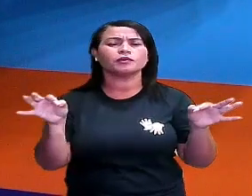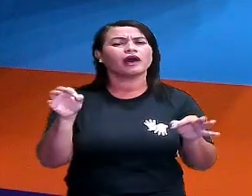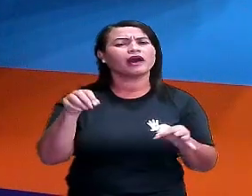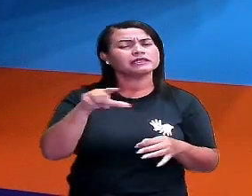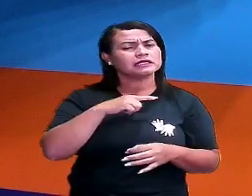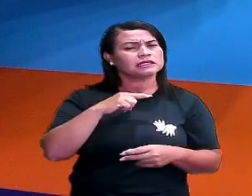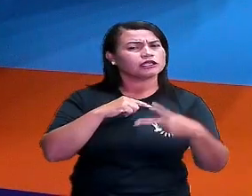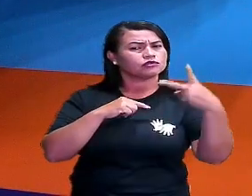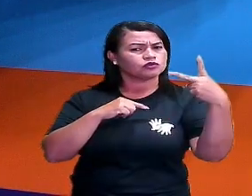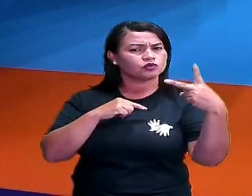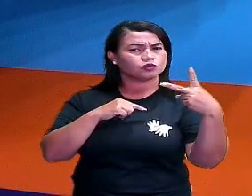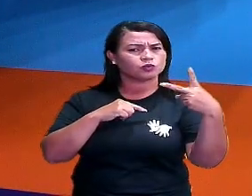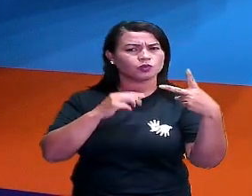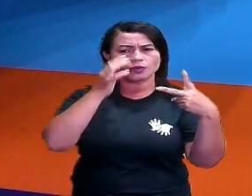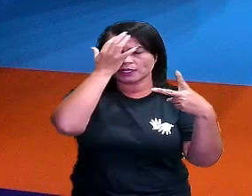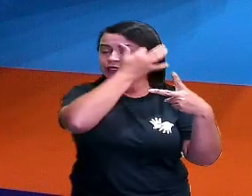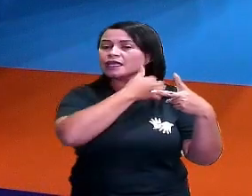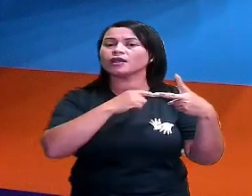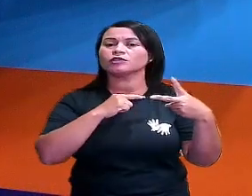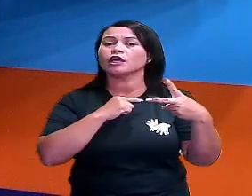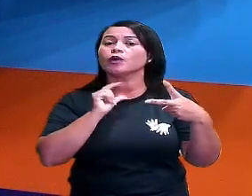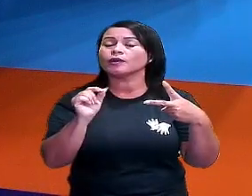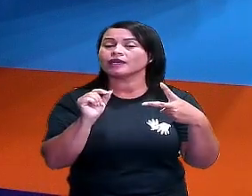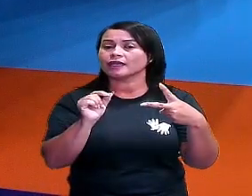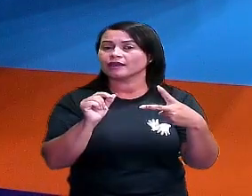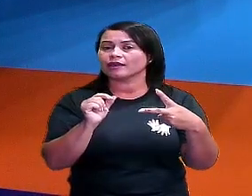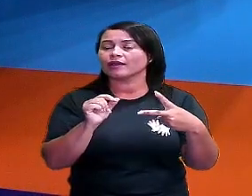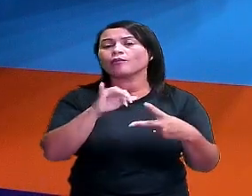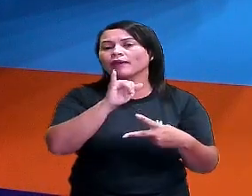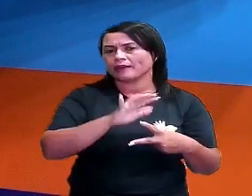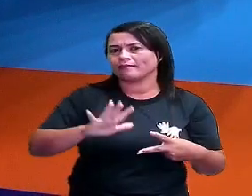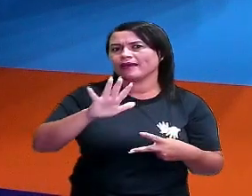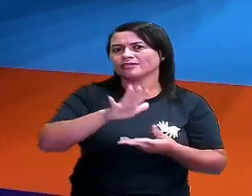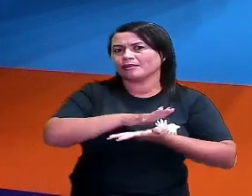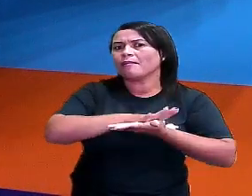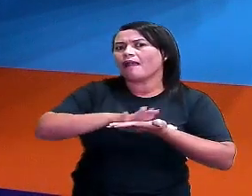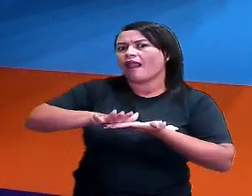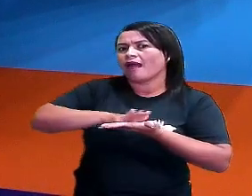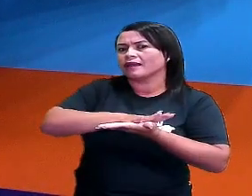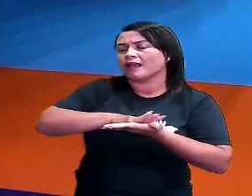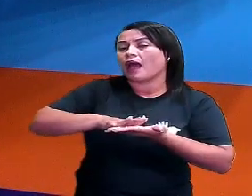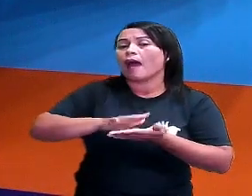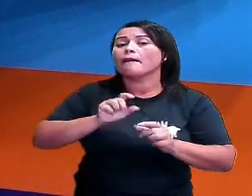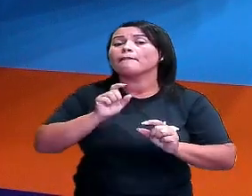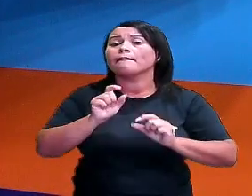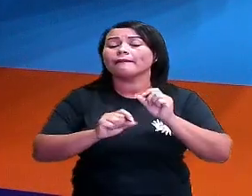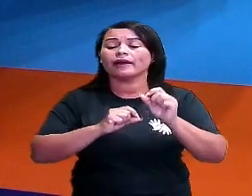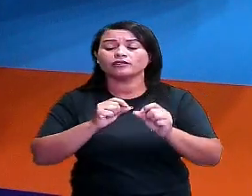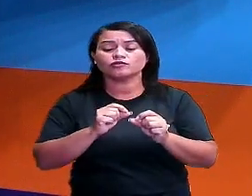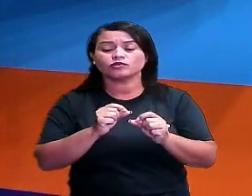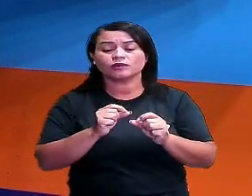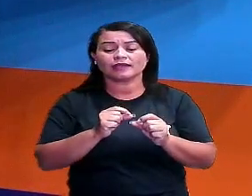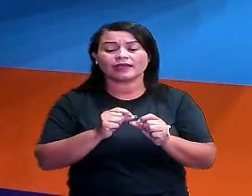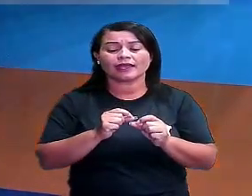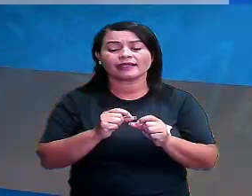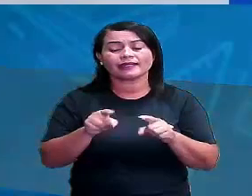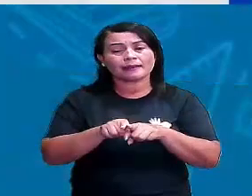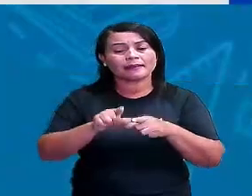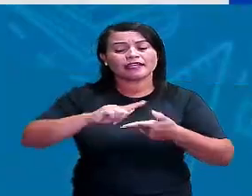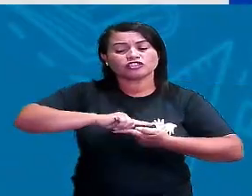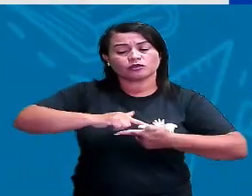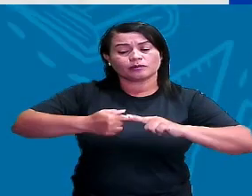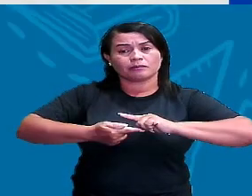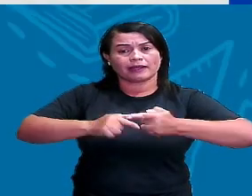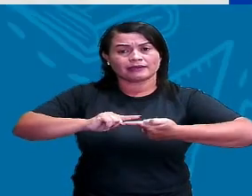diz que tem duas dimensões, eu estou trabalhando com uma figura plana. Mas as figuras geométricas